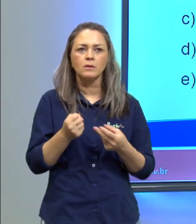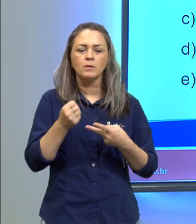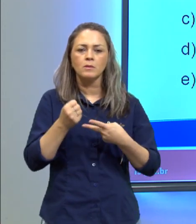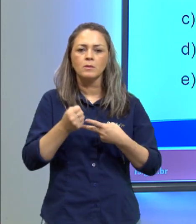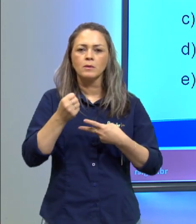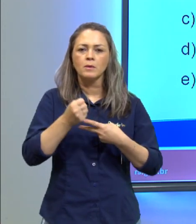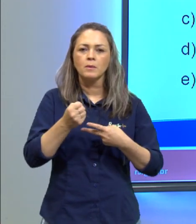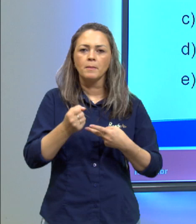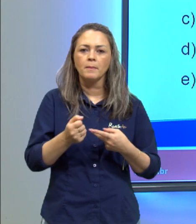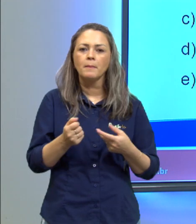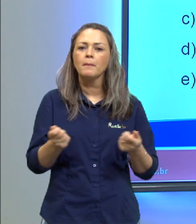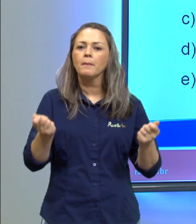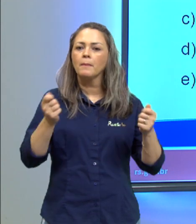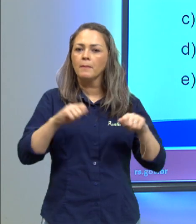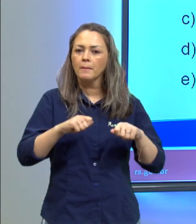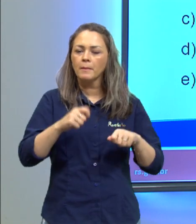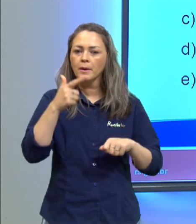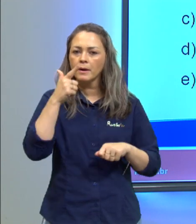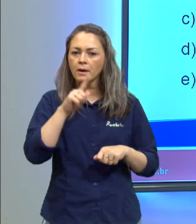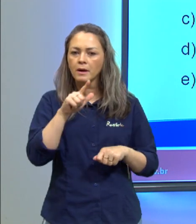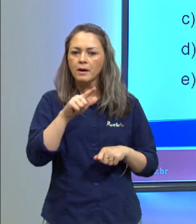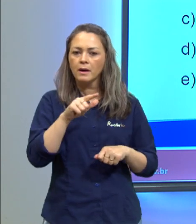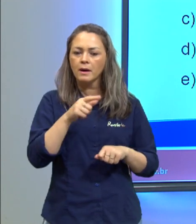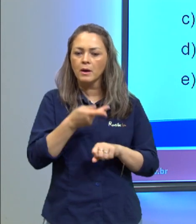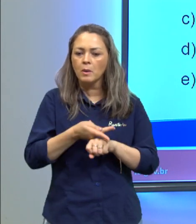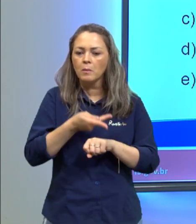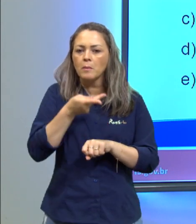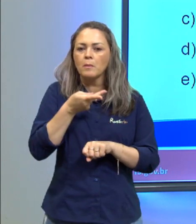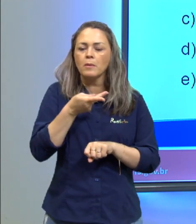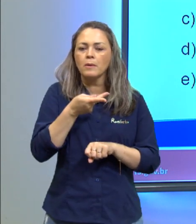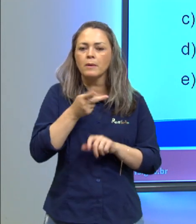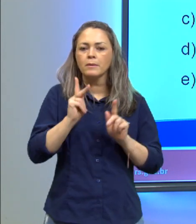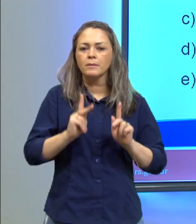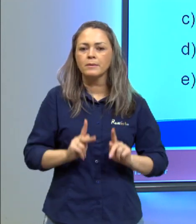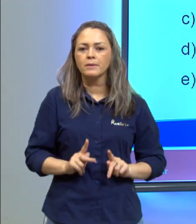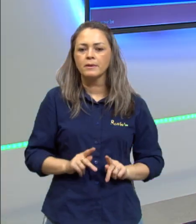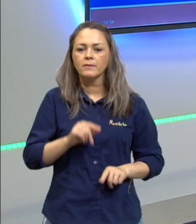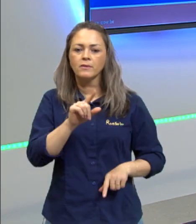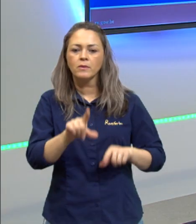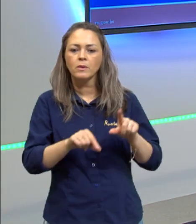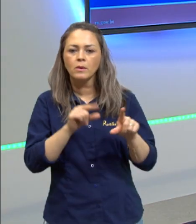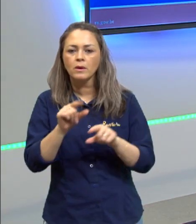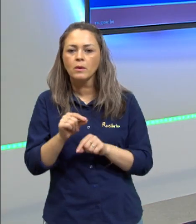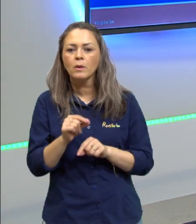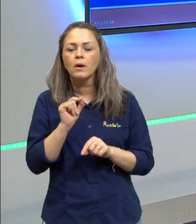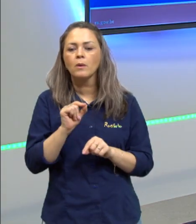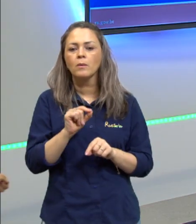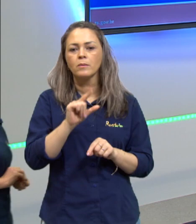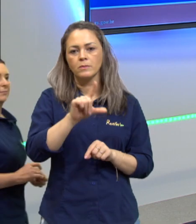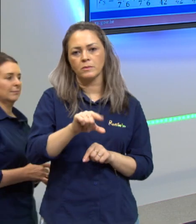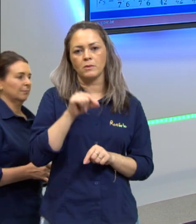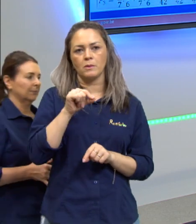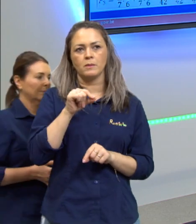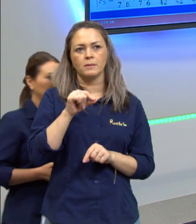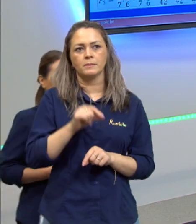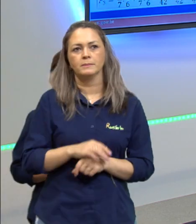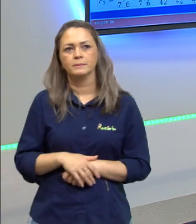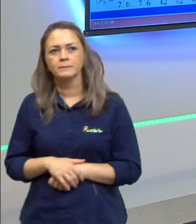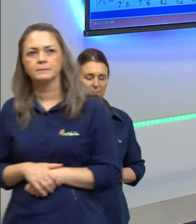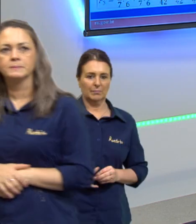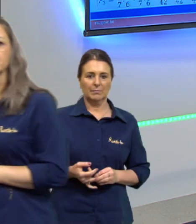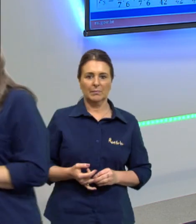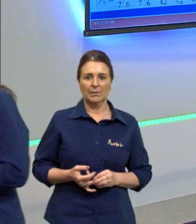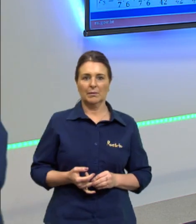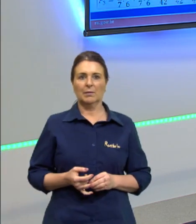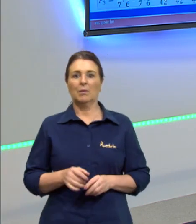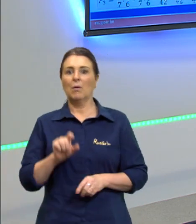possível de ganhar esse prêmio a pessoa deve escolher qual a opção então o